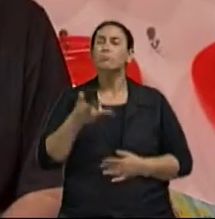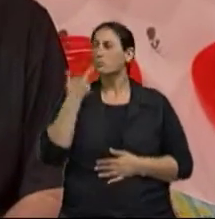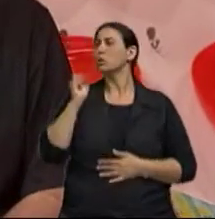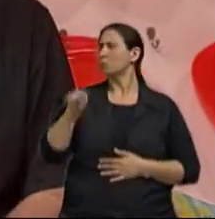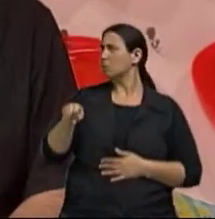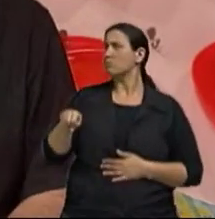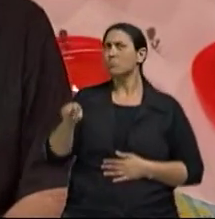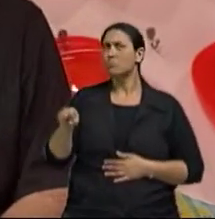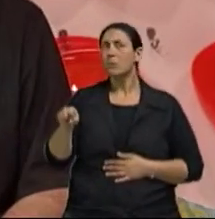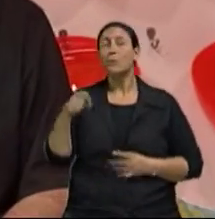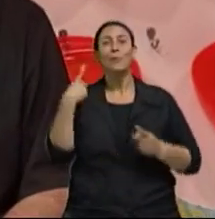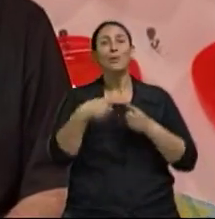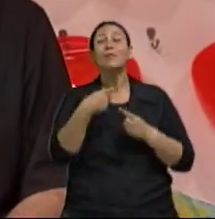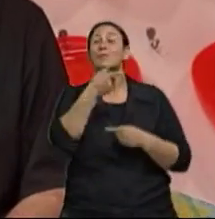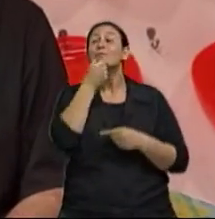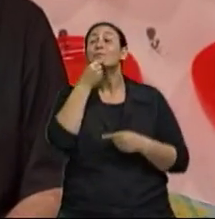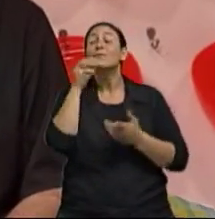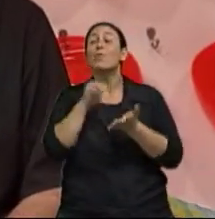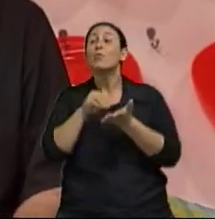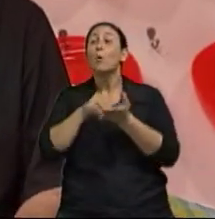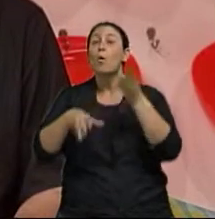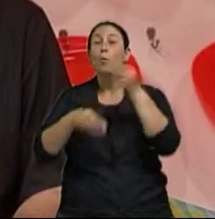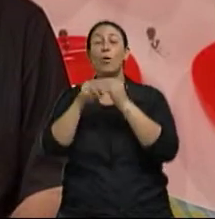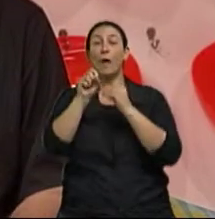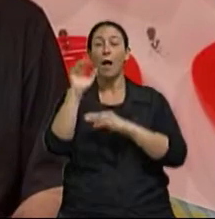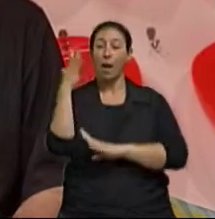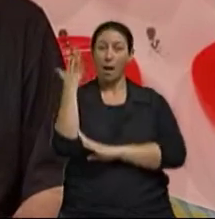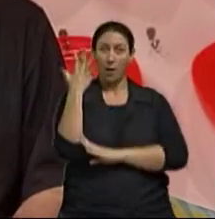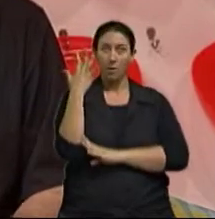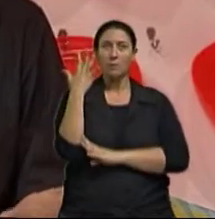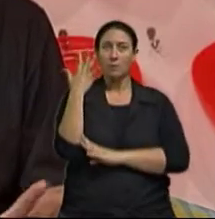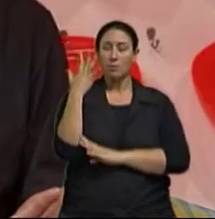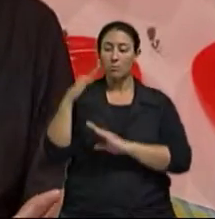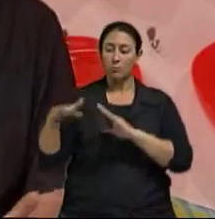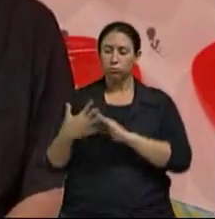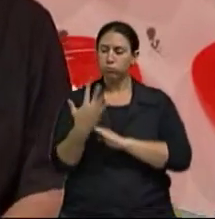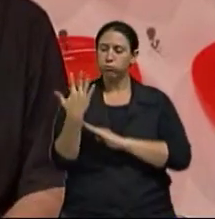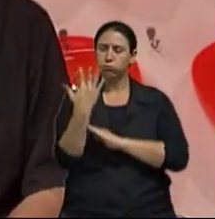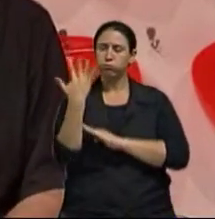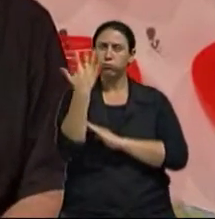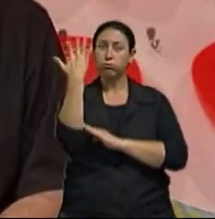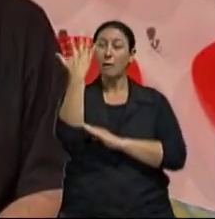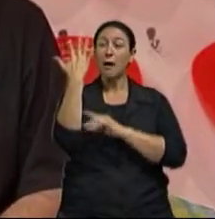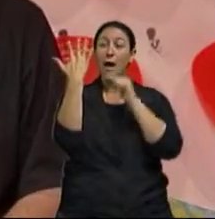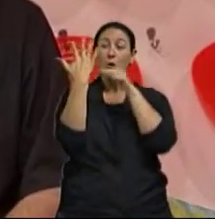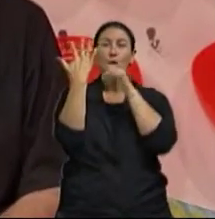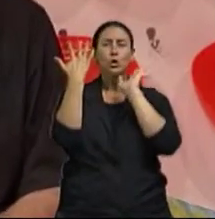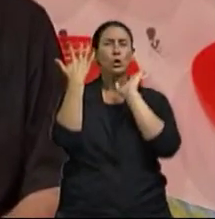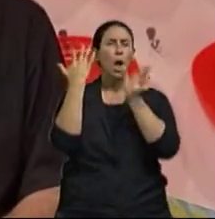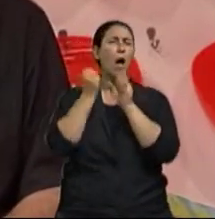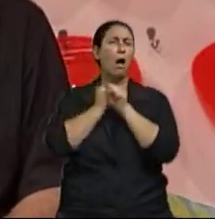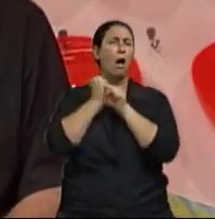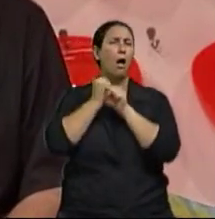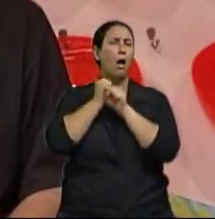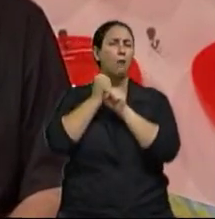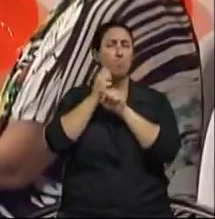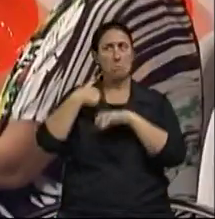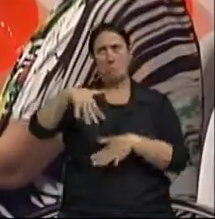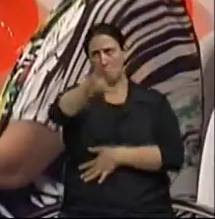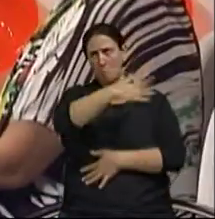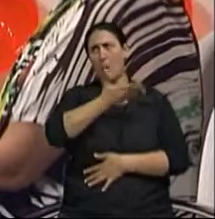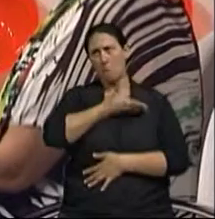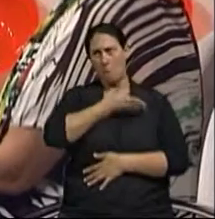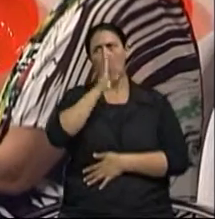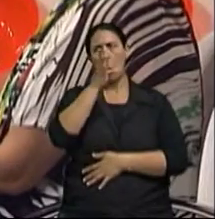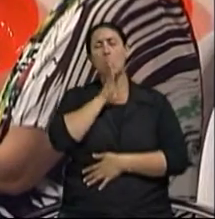ele faltou talvez complementar Porque a árvore, quando adulta, né? Eu não sou biólogo, mas meus amigos biólogos estão sempre dizendo isso A